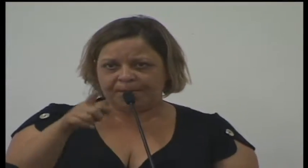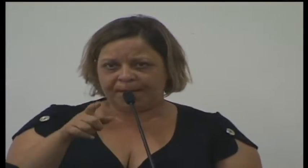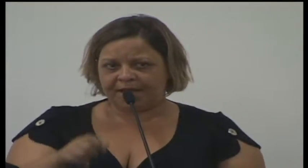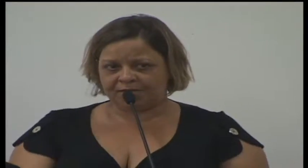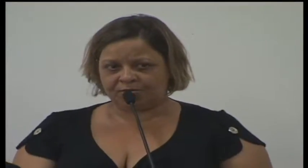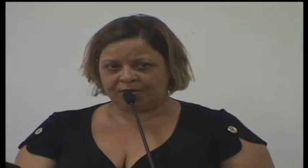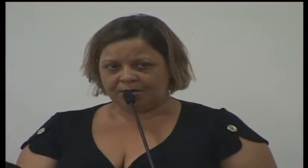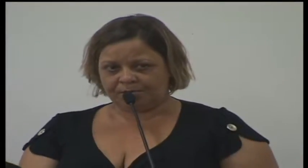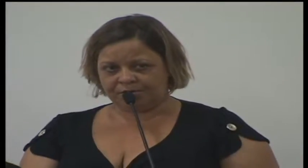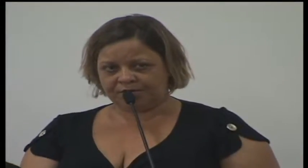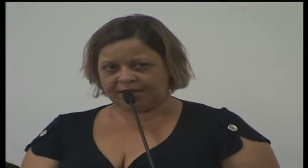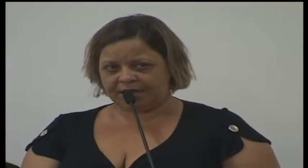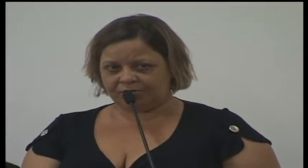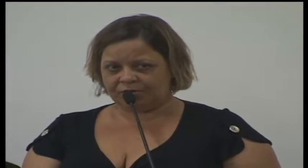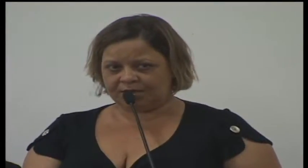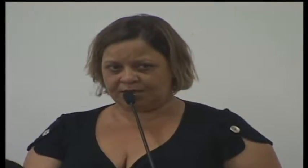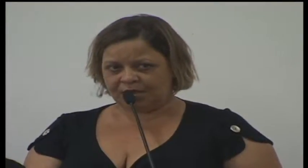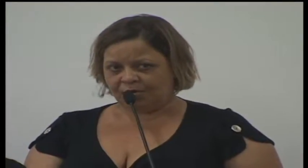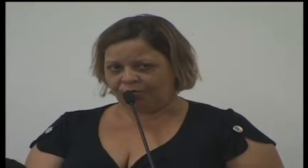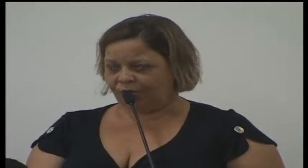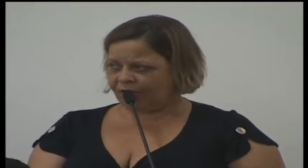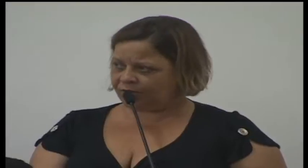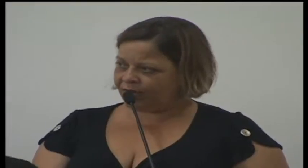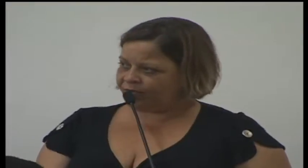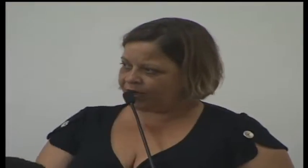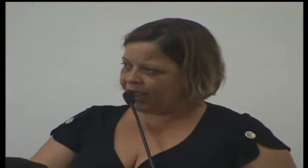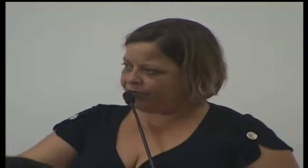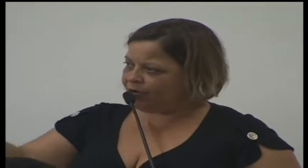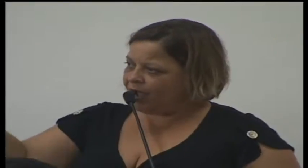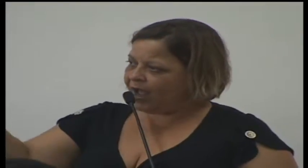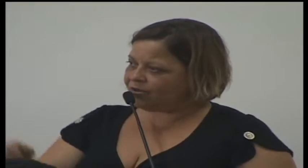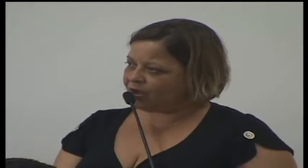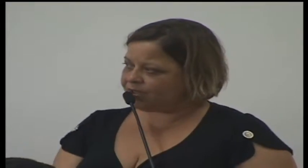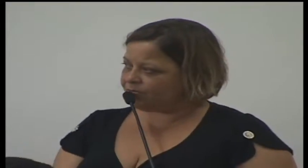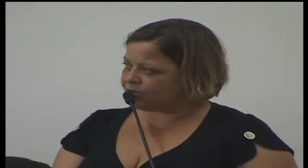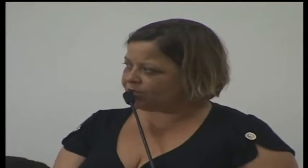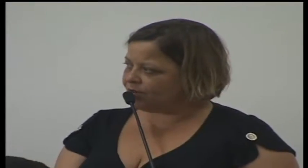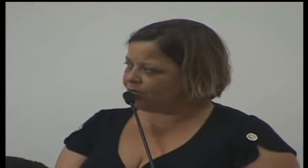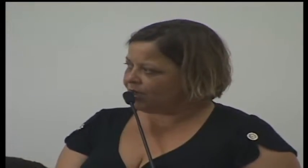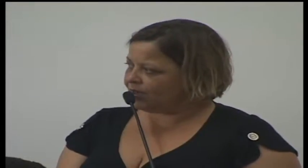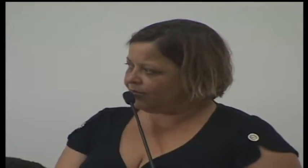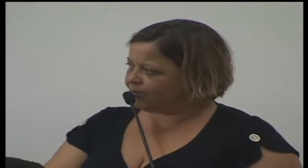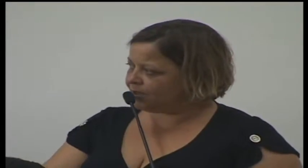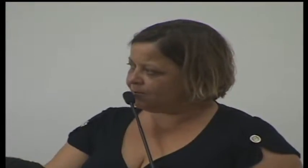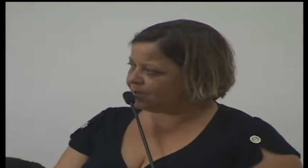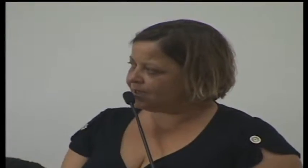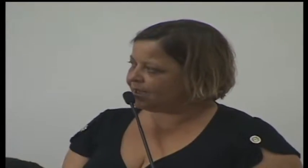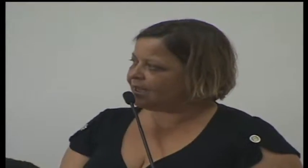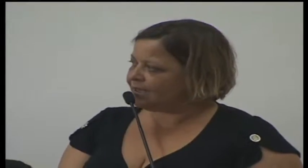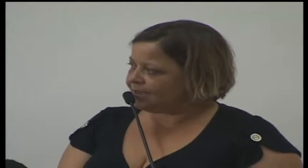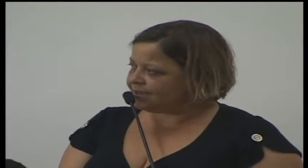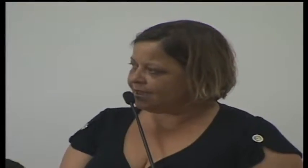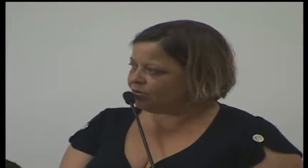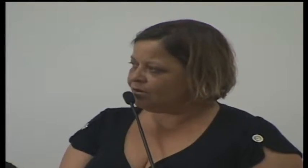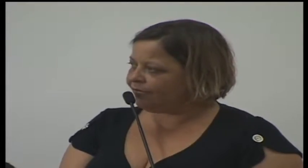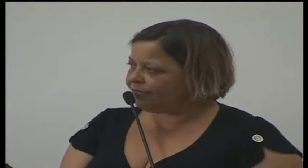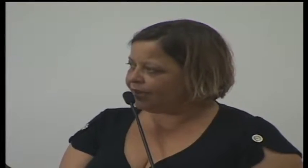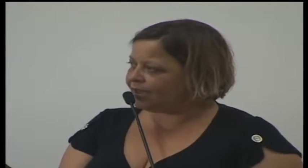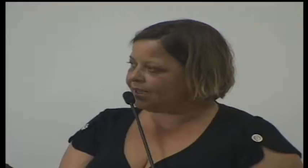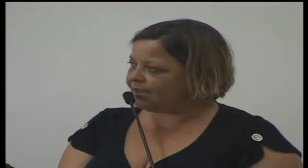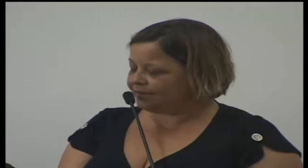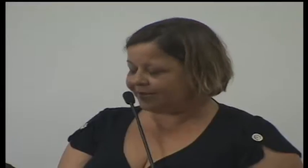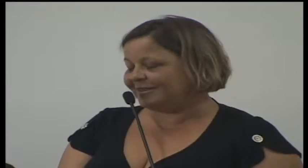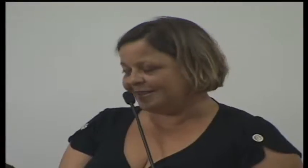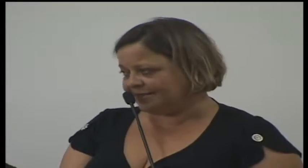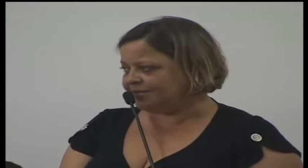conto, e já peço para os vereadores, o voto favorável à nossa moção, que vamos apresentar segunda